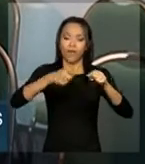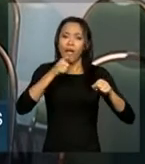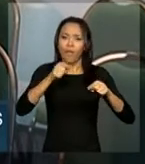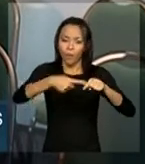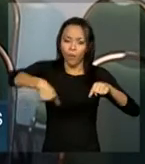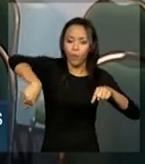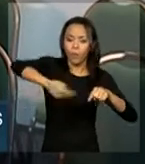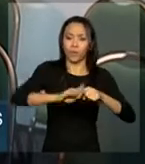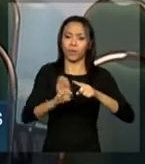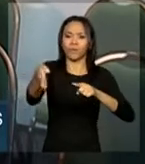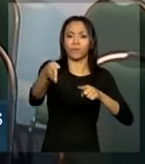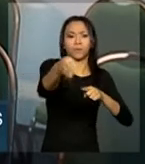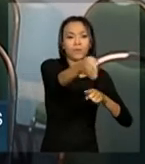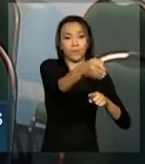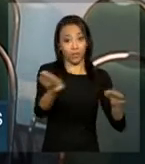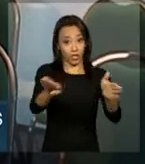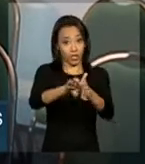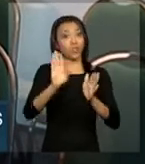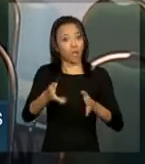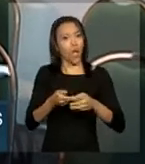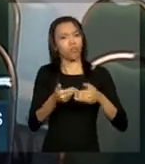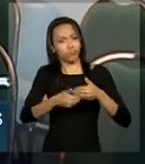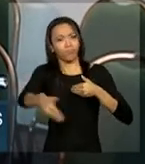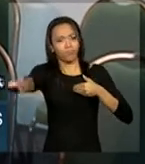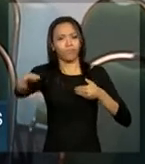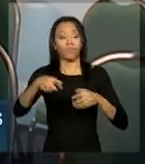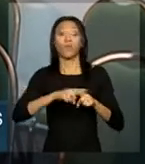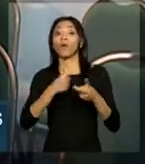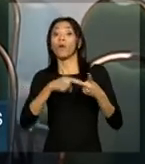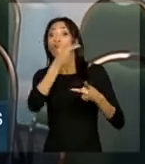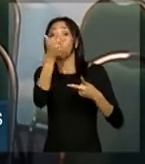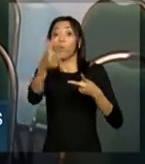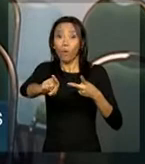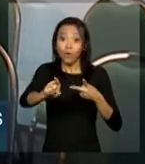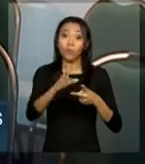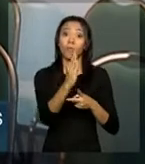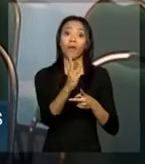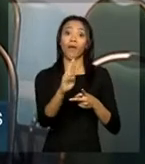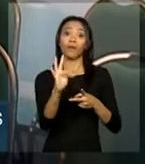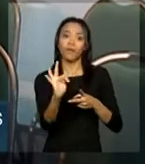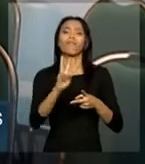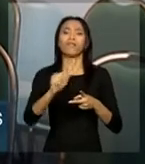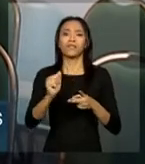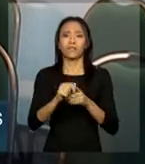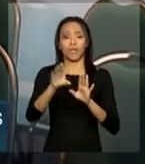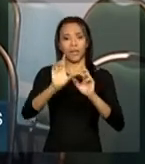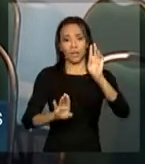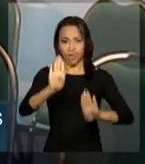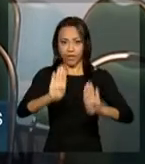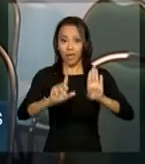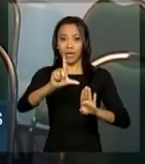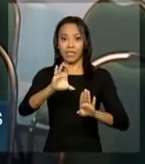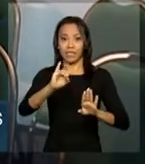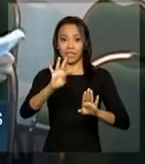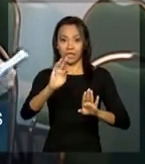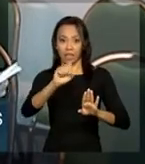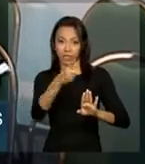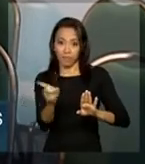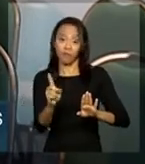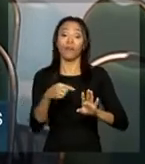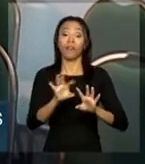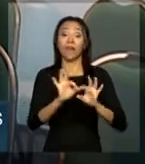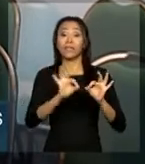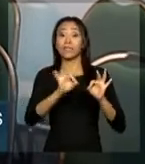Belém. Esse projeto já está em execução. O outro BRT ainda vai ser licitado e vai ligar a cidade de